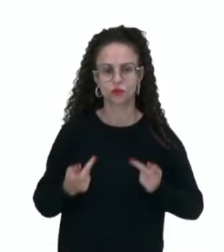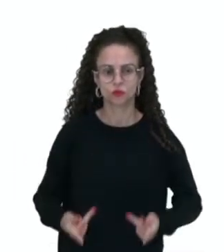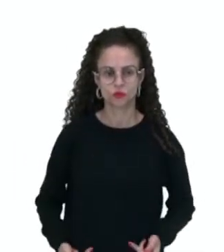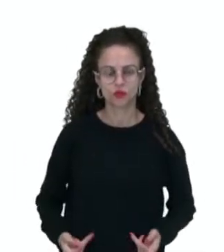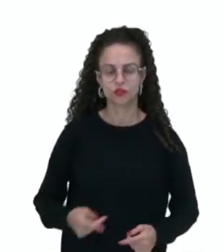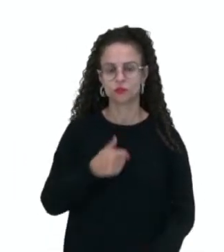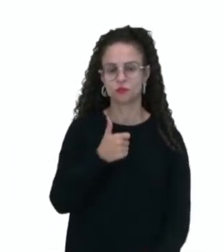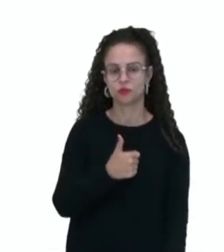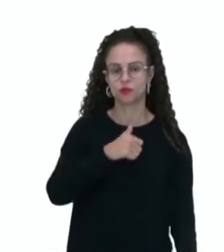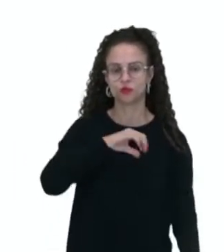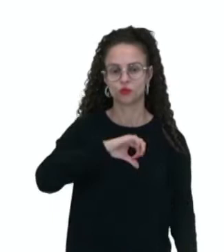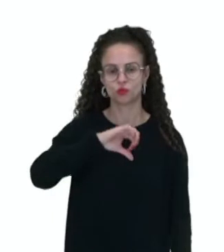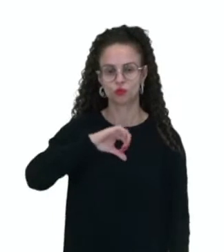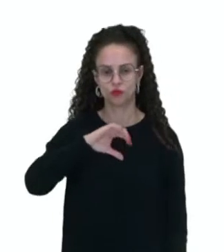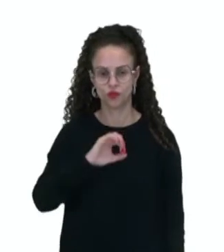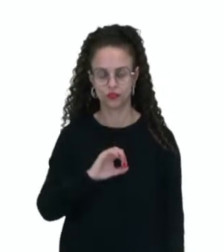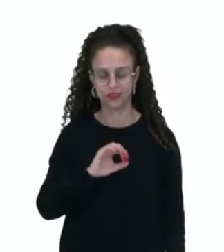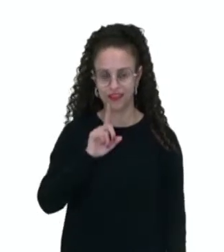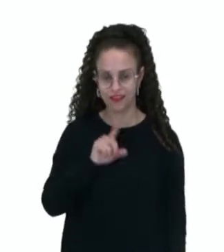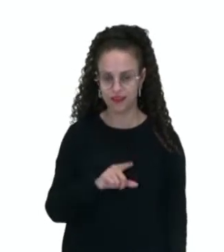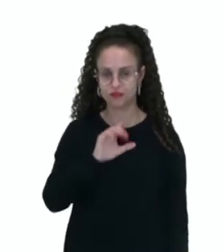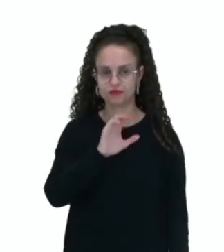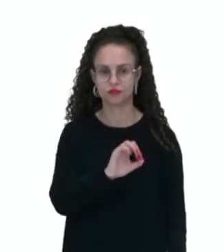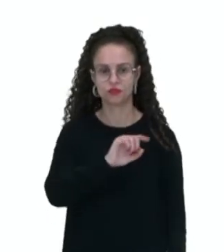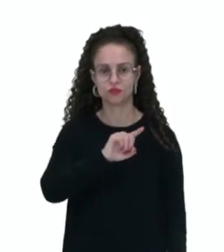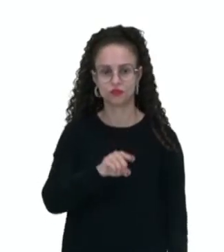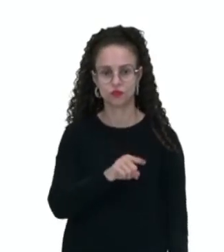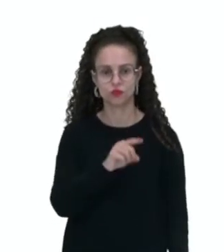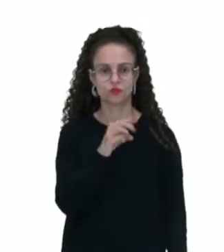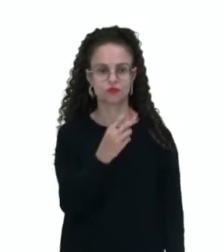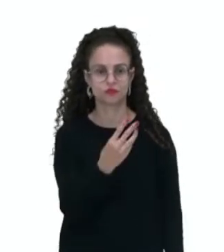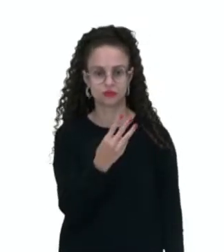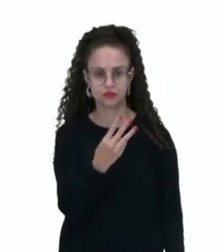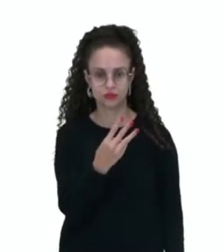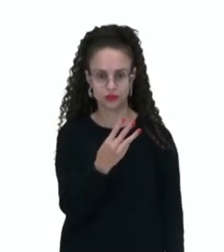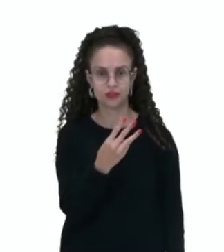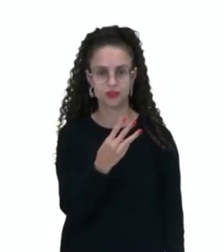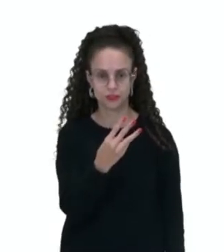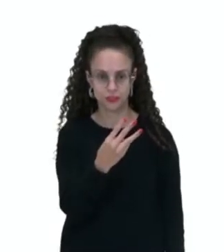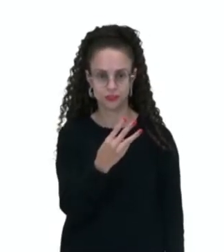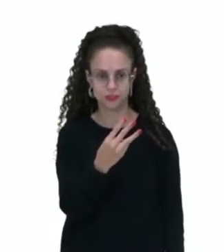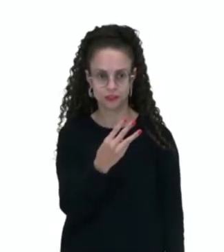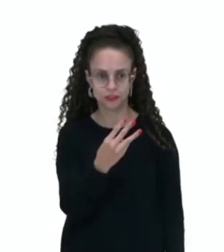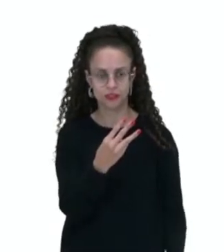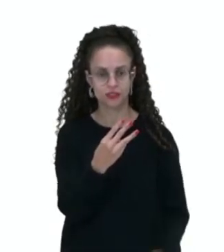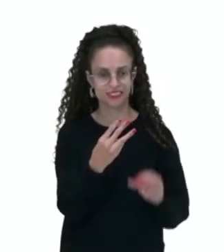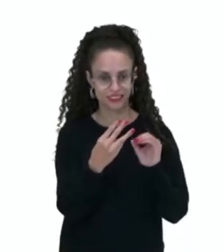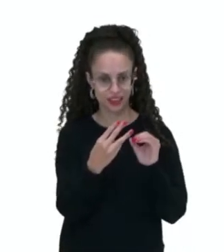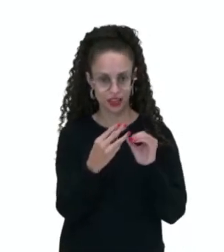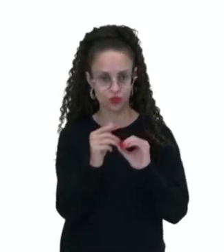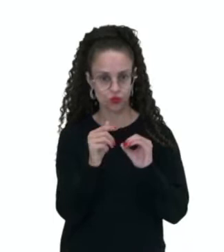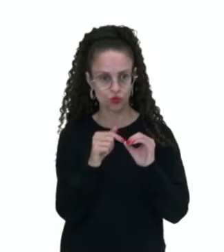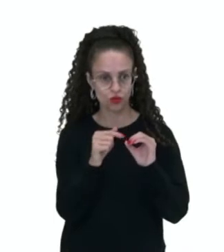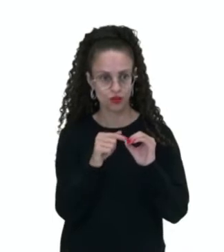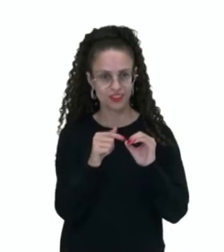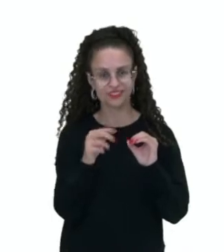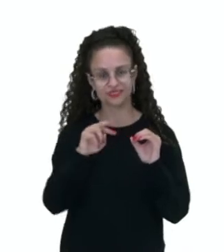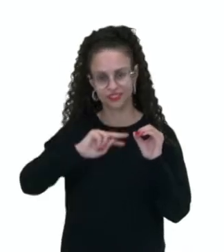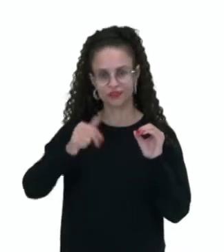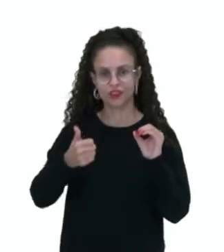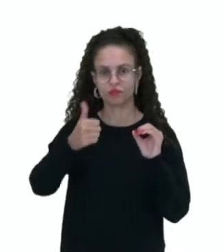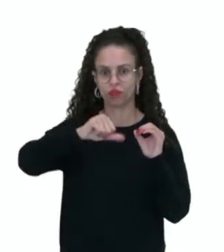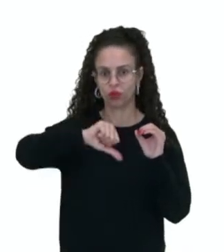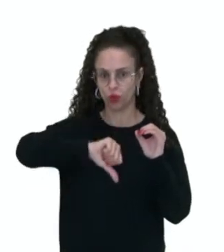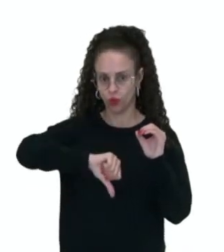1990 de 0,613, né? Lembrando que quanto mais próximo do número 0, pior é o